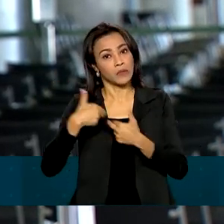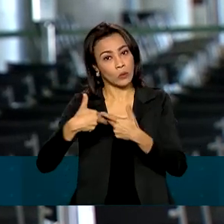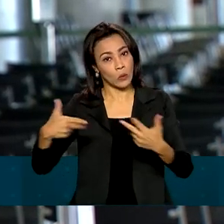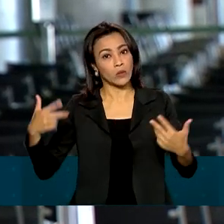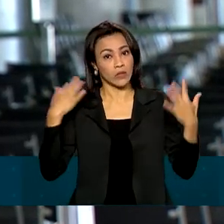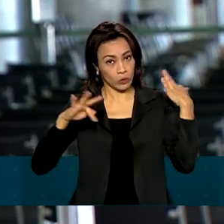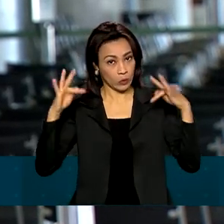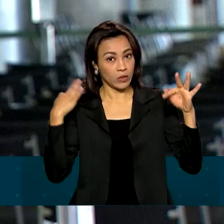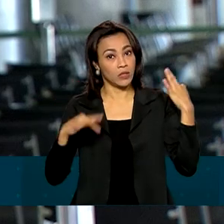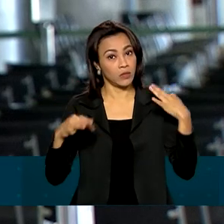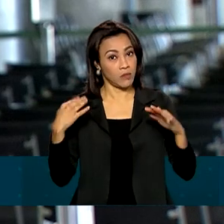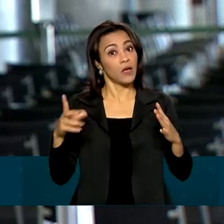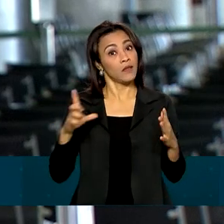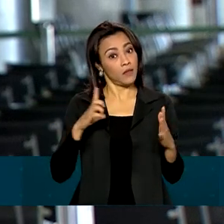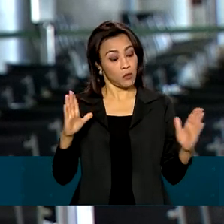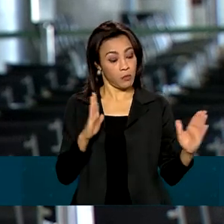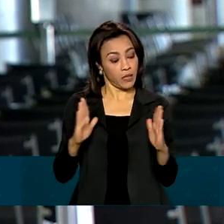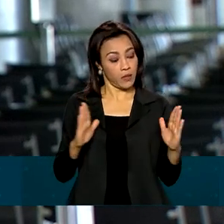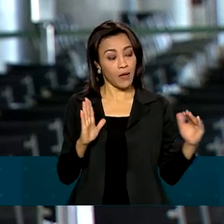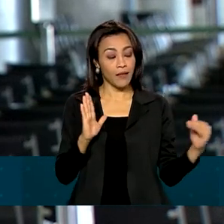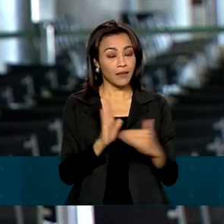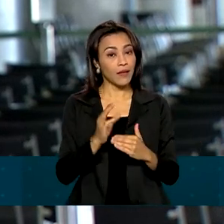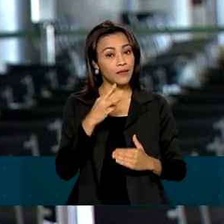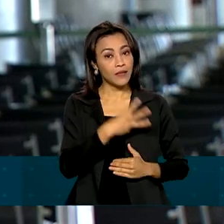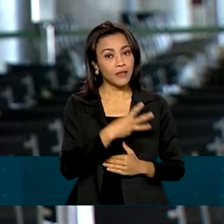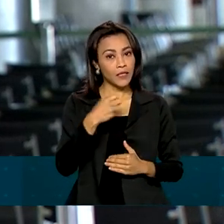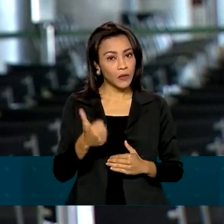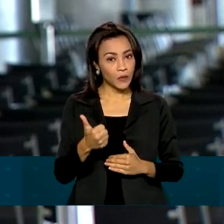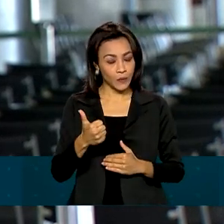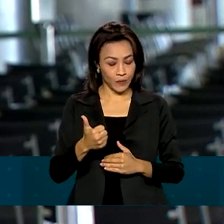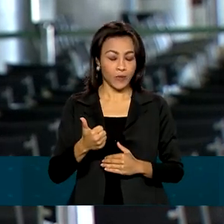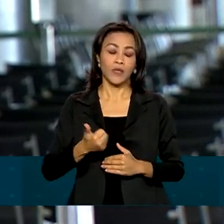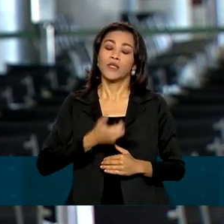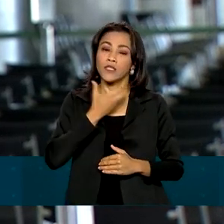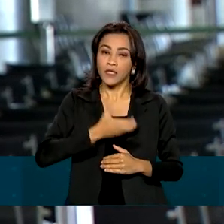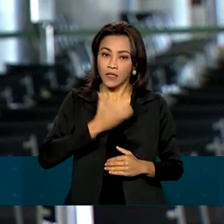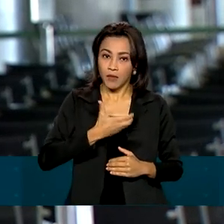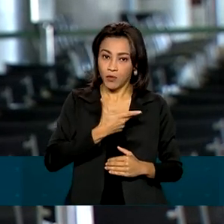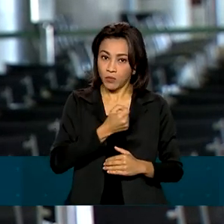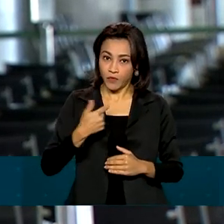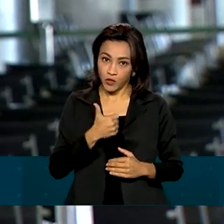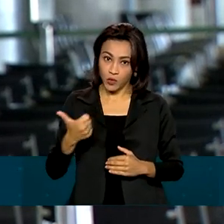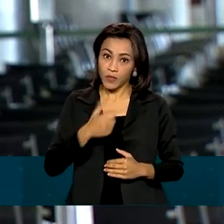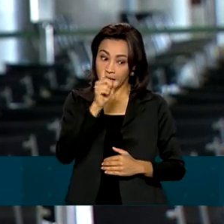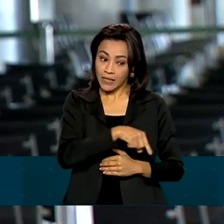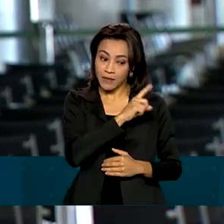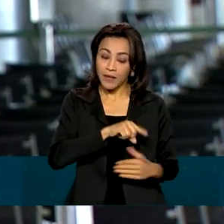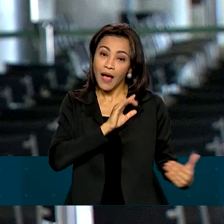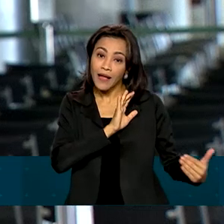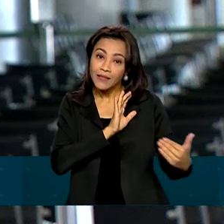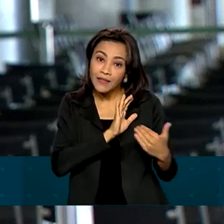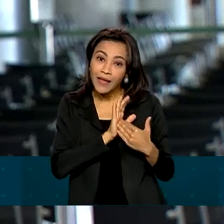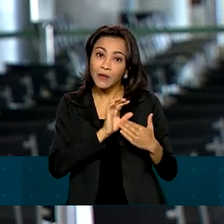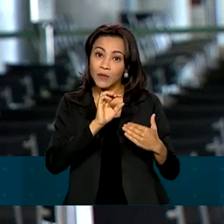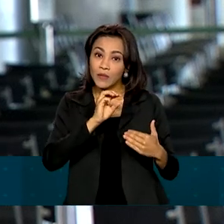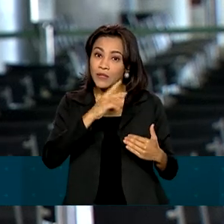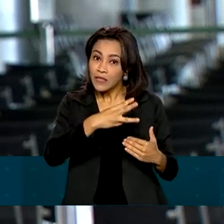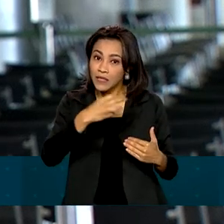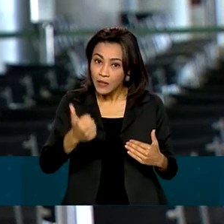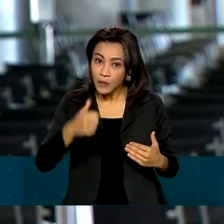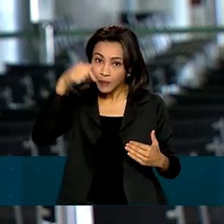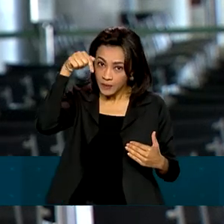nos seguintes prazos. Até 31 de dezembro de 2022 para os cancelamentos realizados até 31 de dezembro de